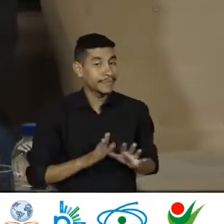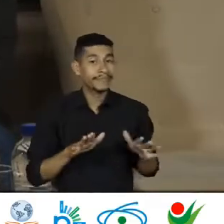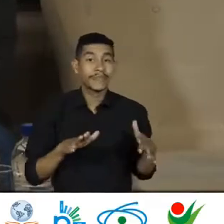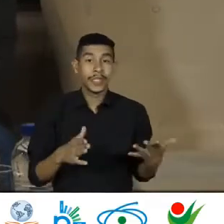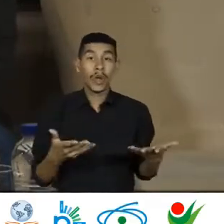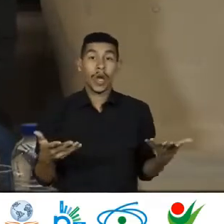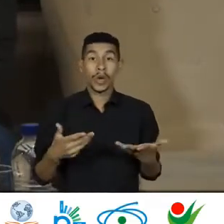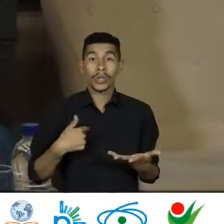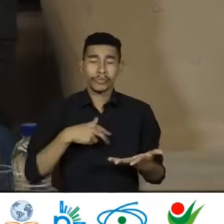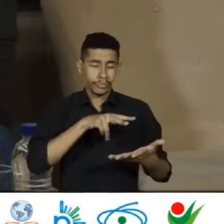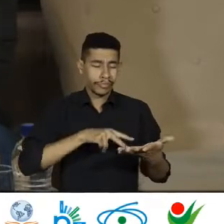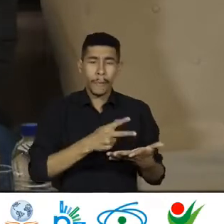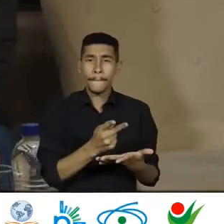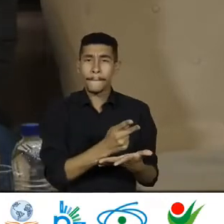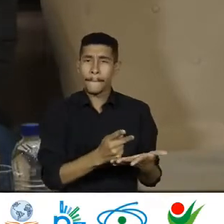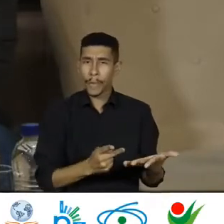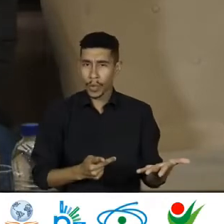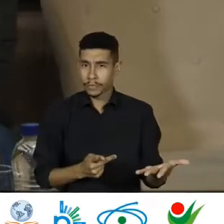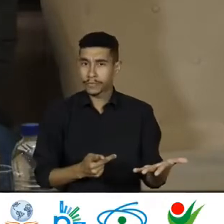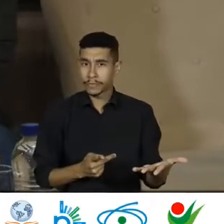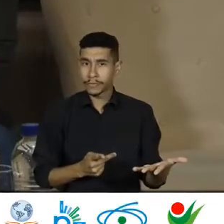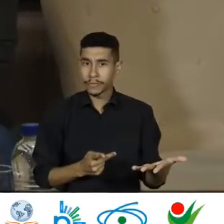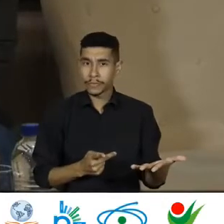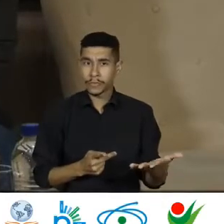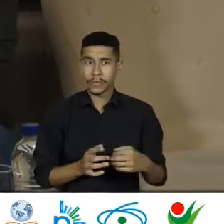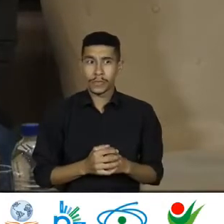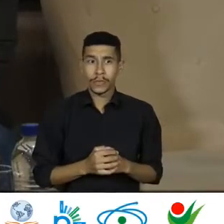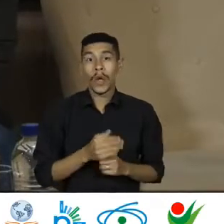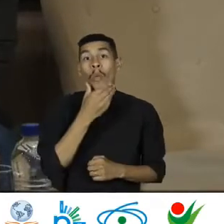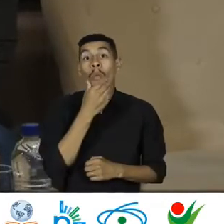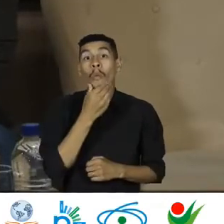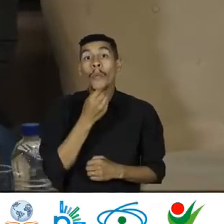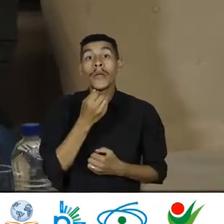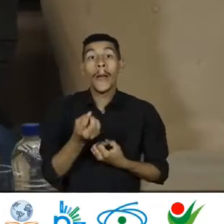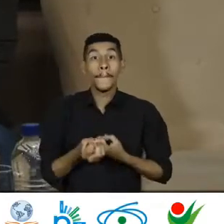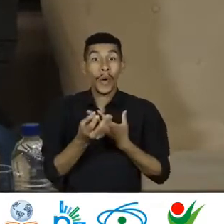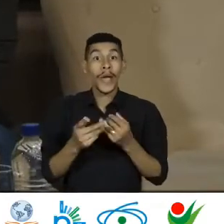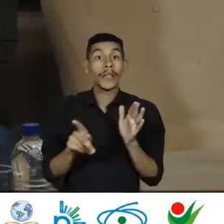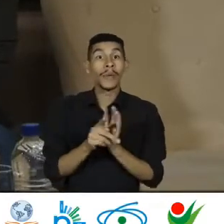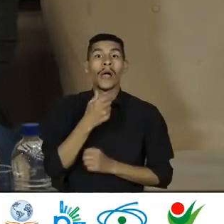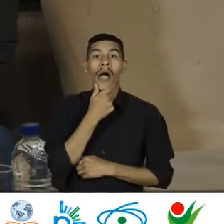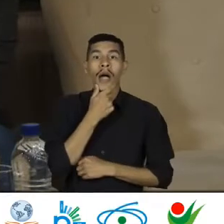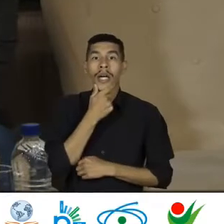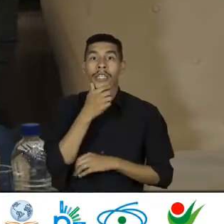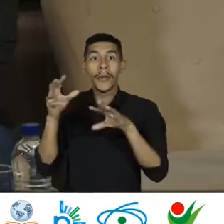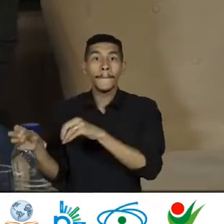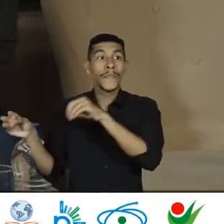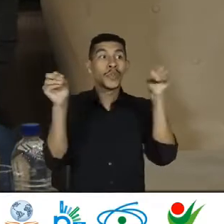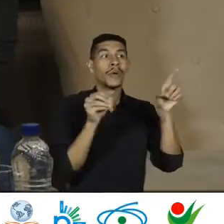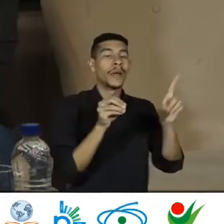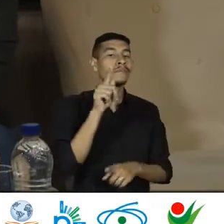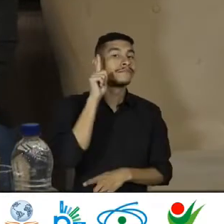aí o poema O poema Eu acabei encontrando um poema De um poeta inglês Que se mudou para os Estados Unidos Que é W.H.